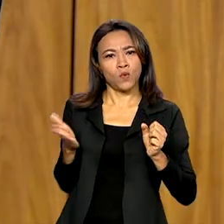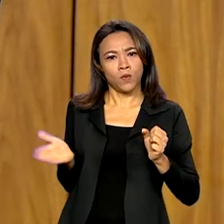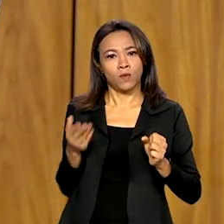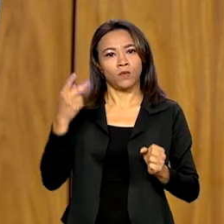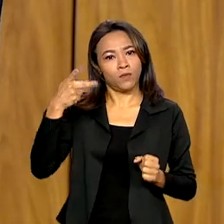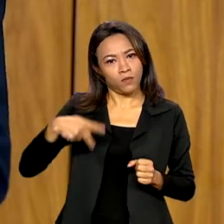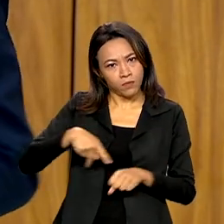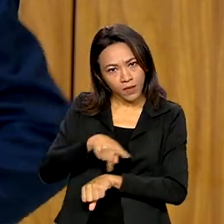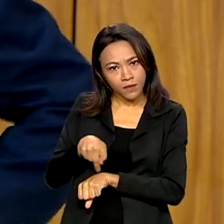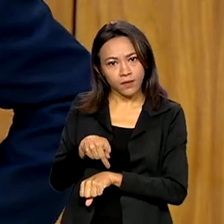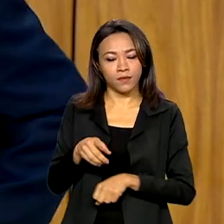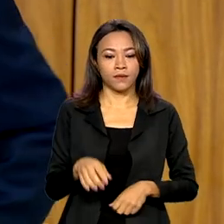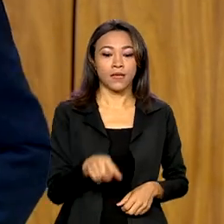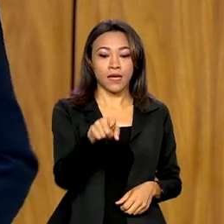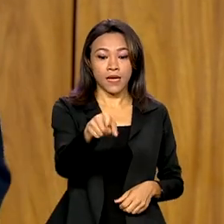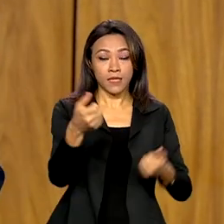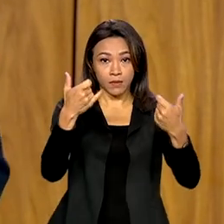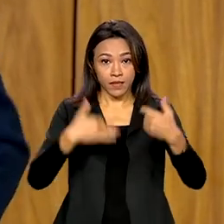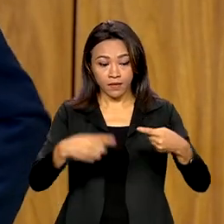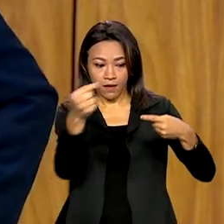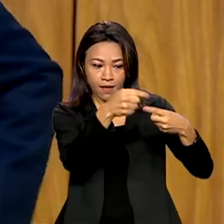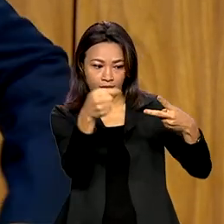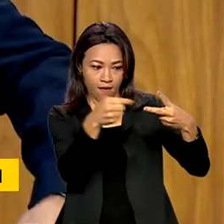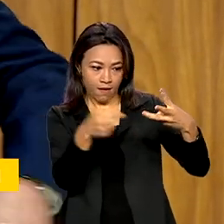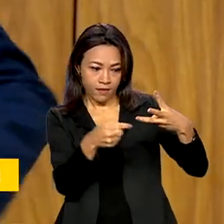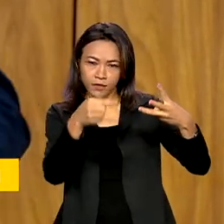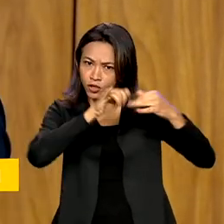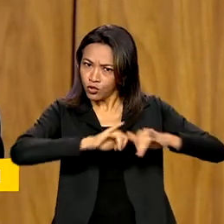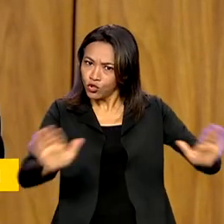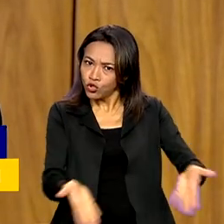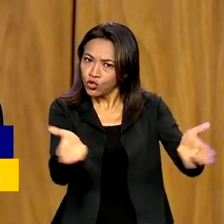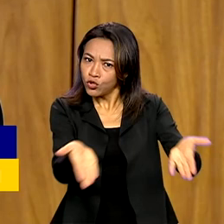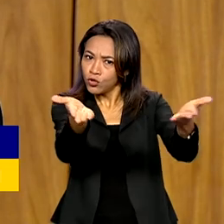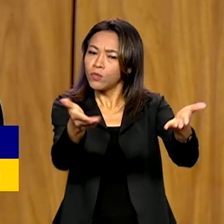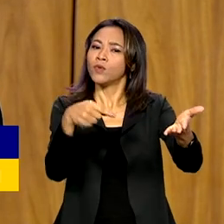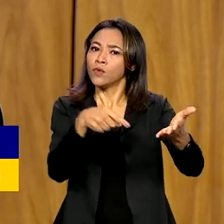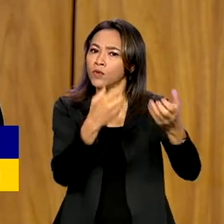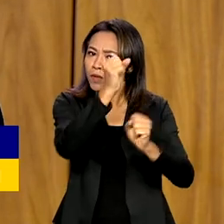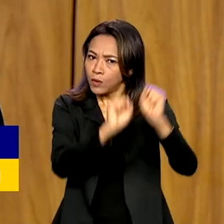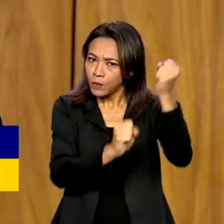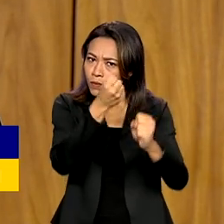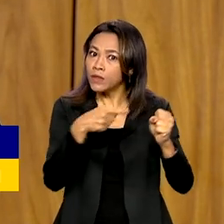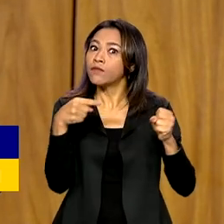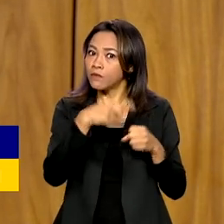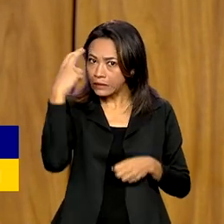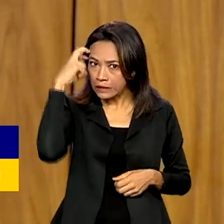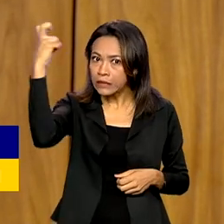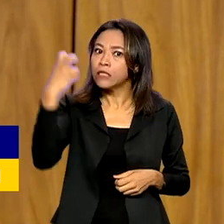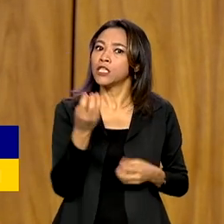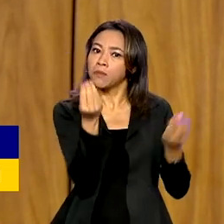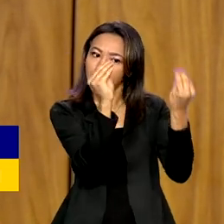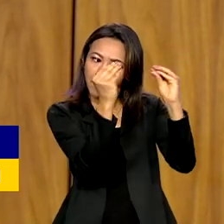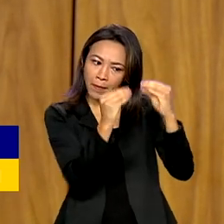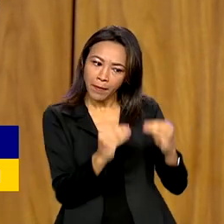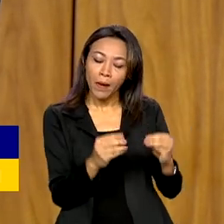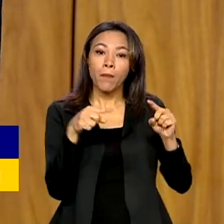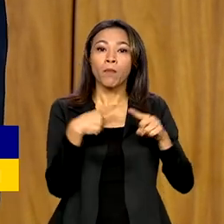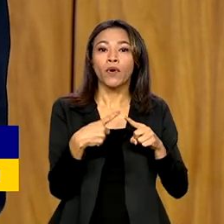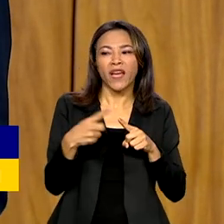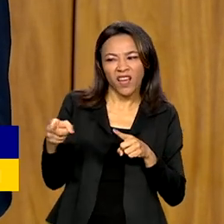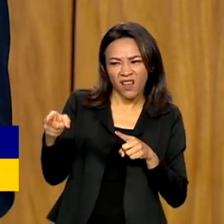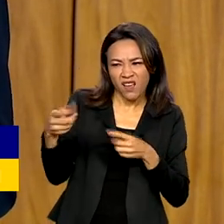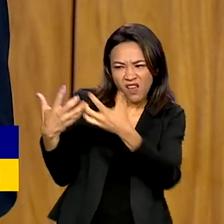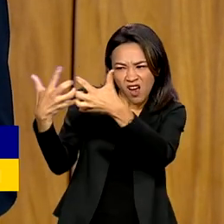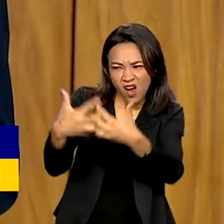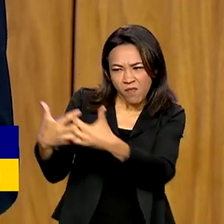Esse estímulo foi inteligente porque ele exige que seja retirado um caminhão